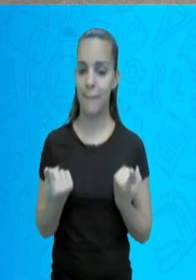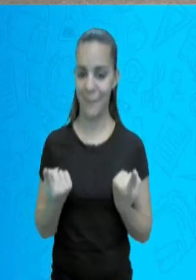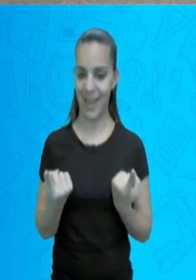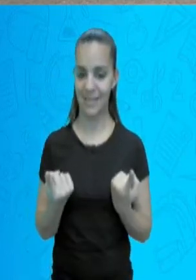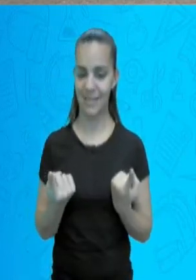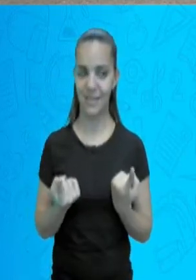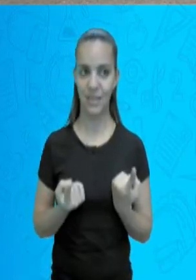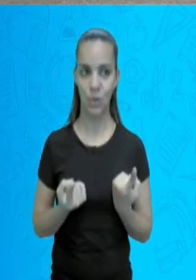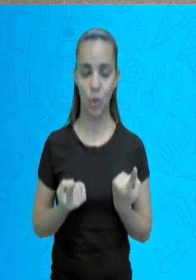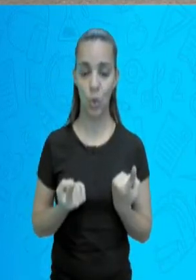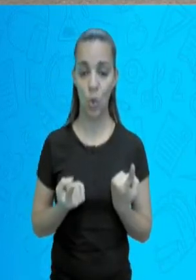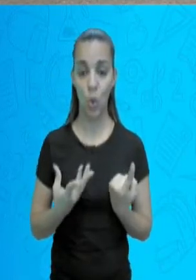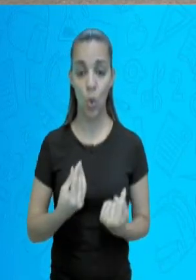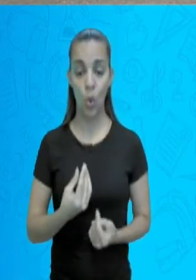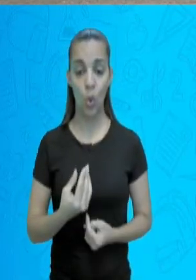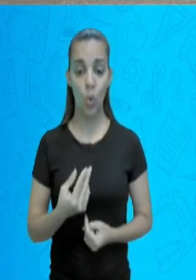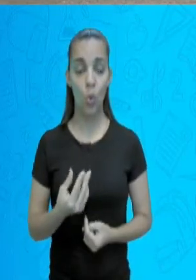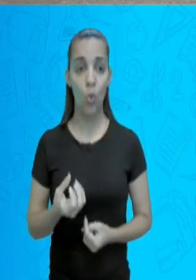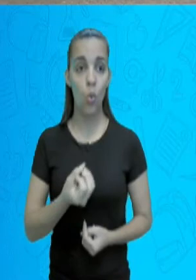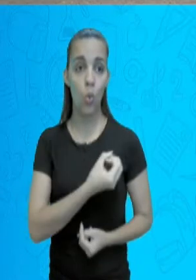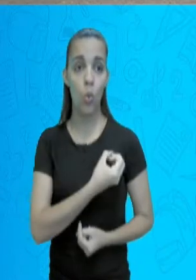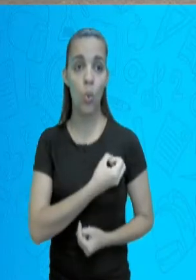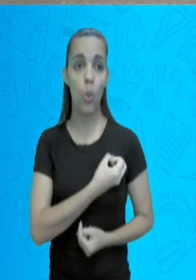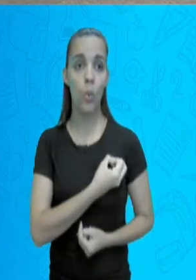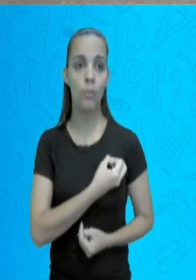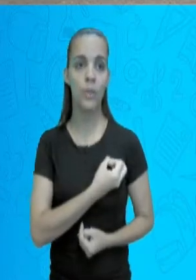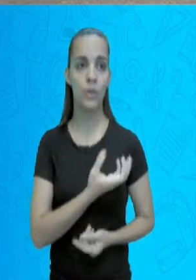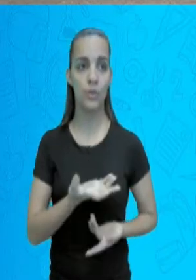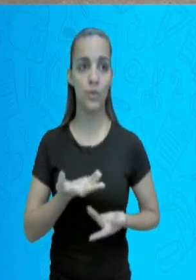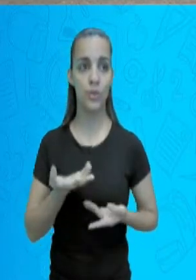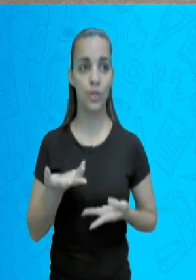diminuindo, igual aqui.